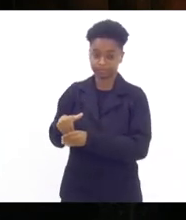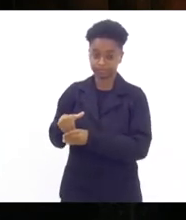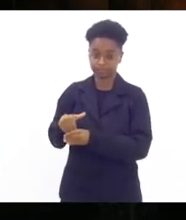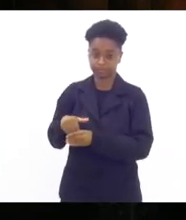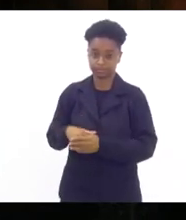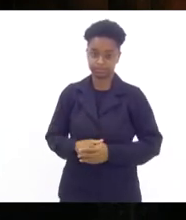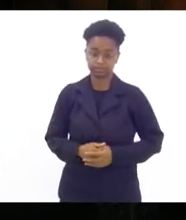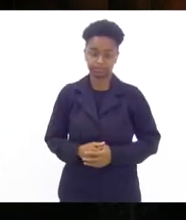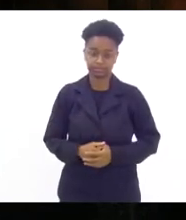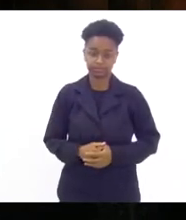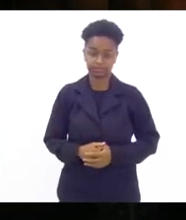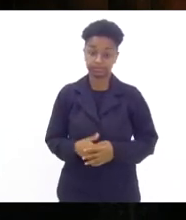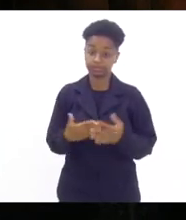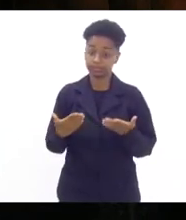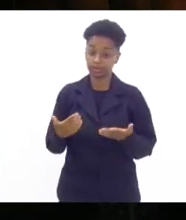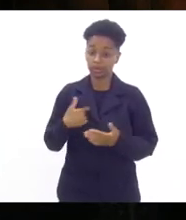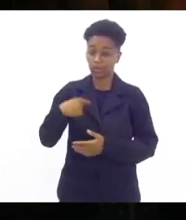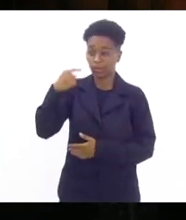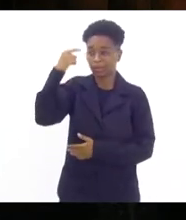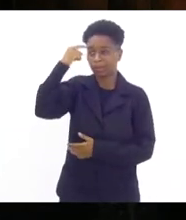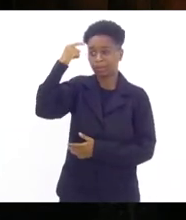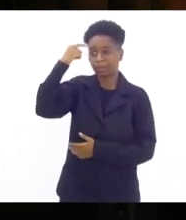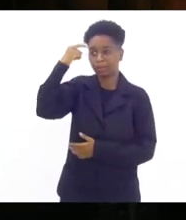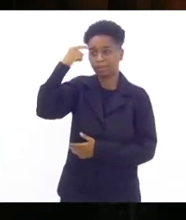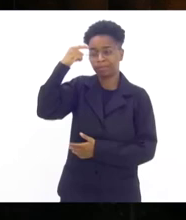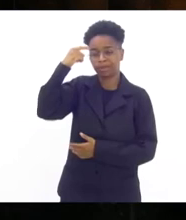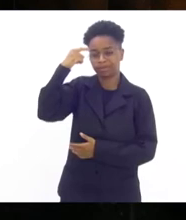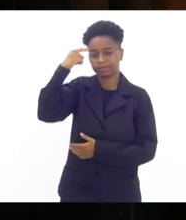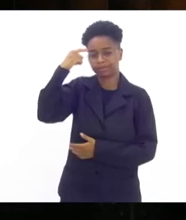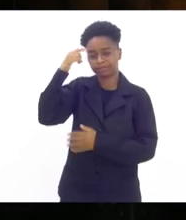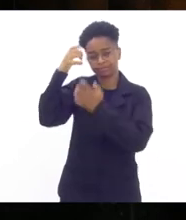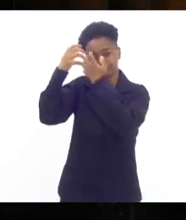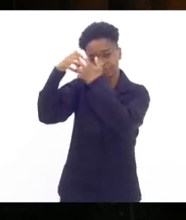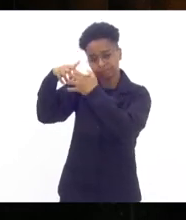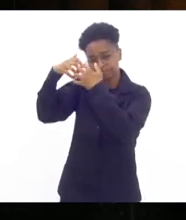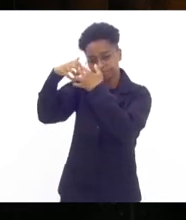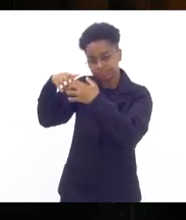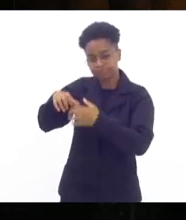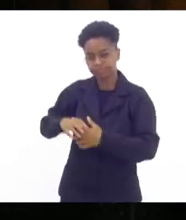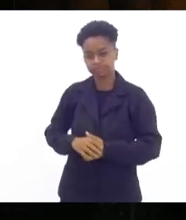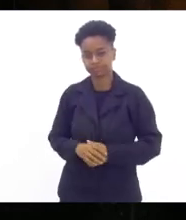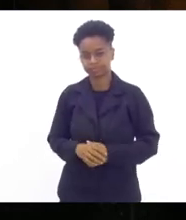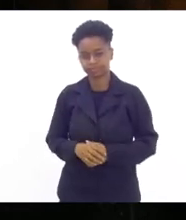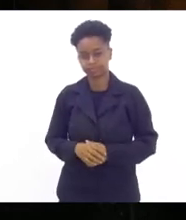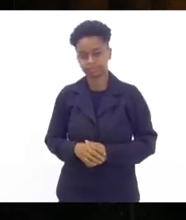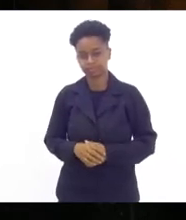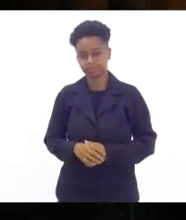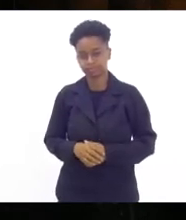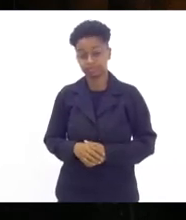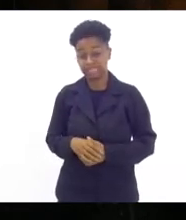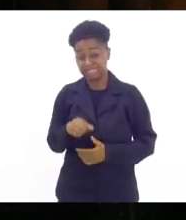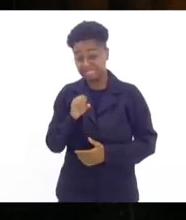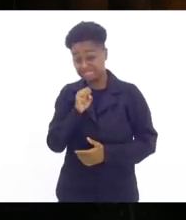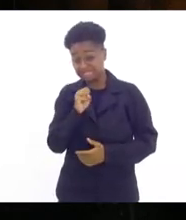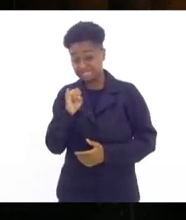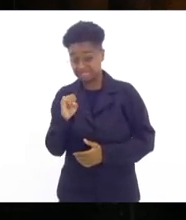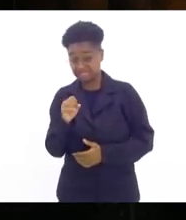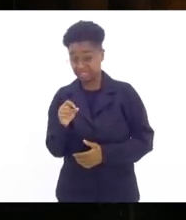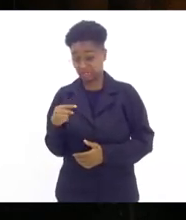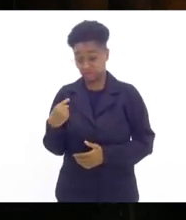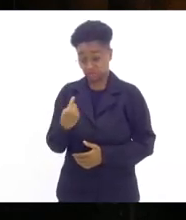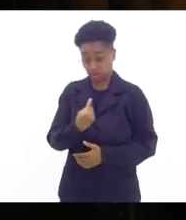e aí eu me pergunto deputado tante deputado val se um de nós